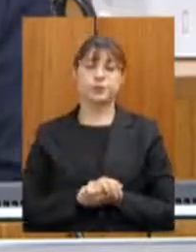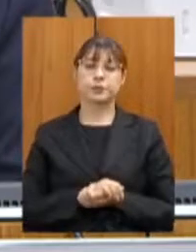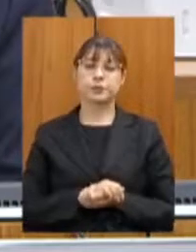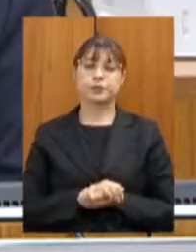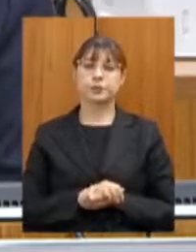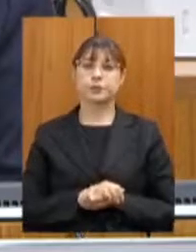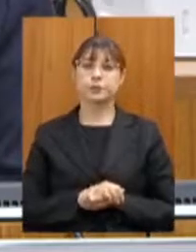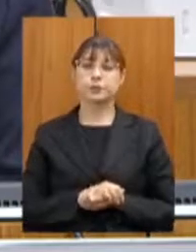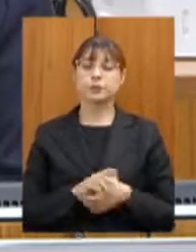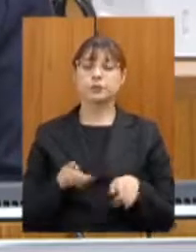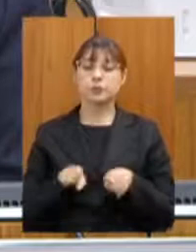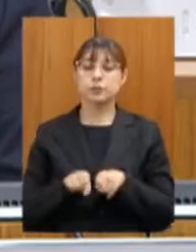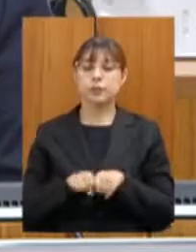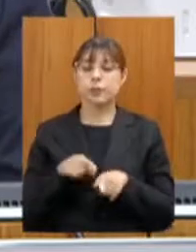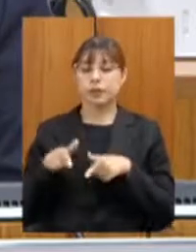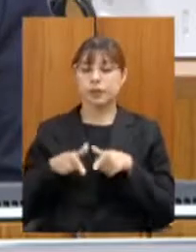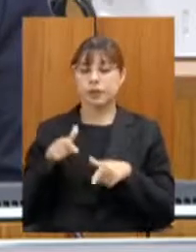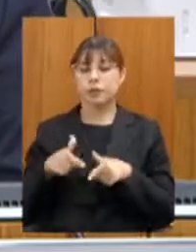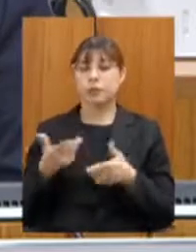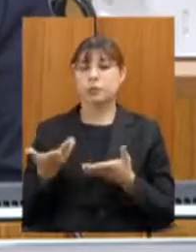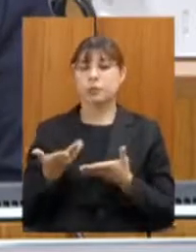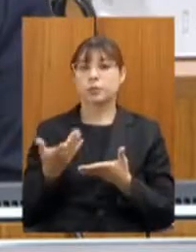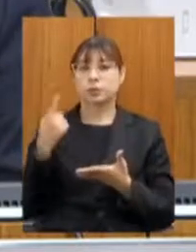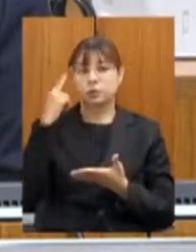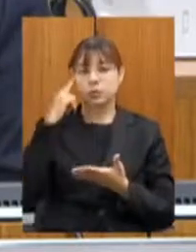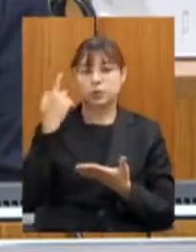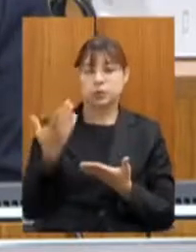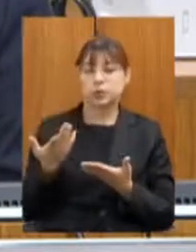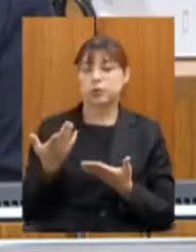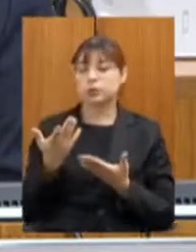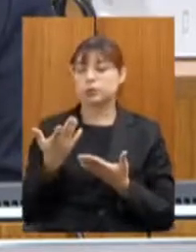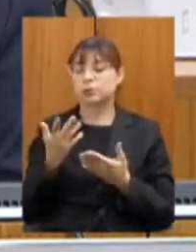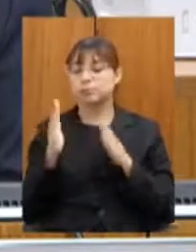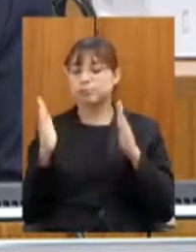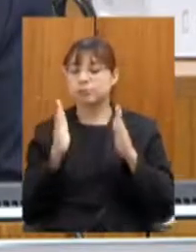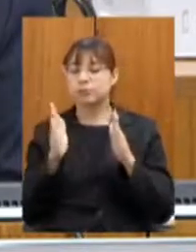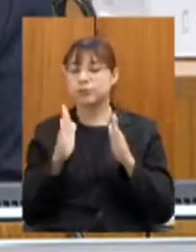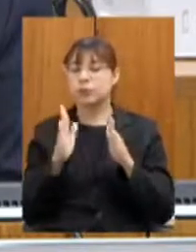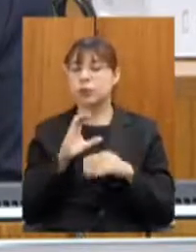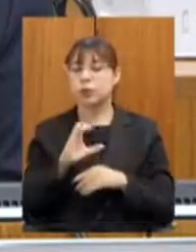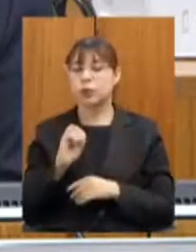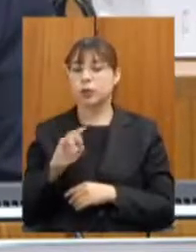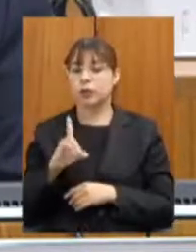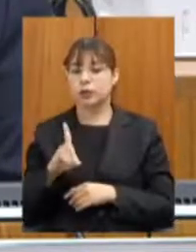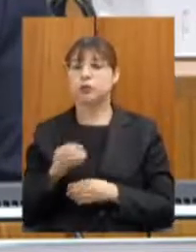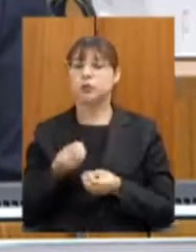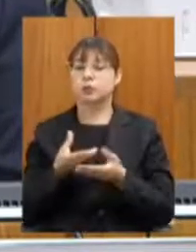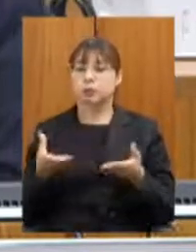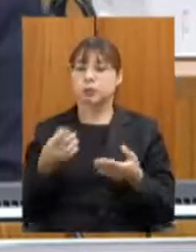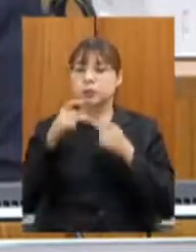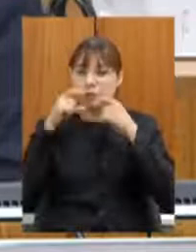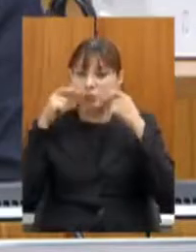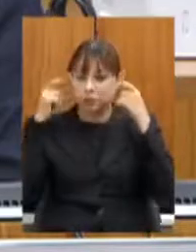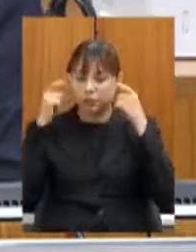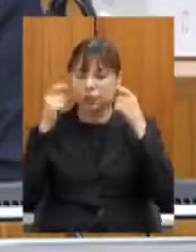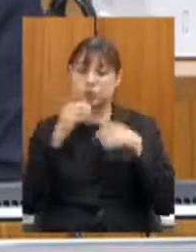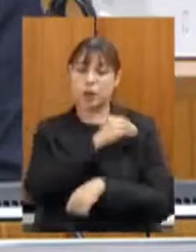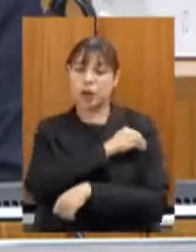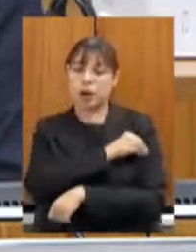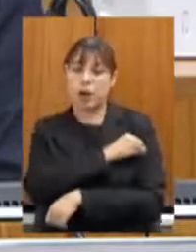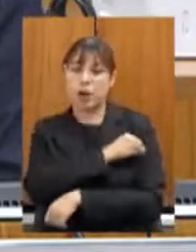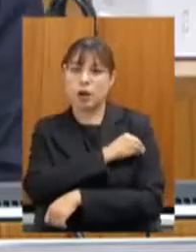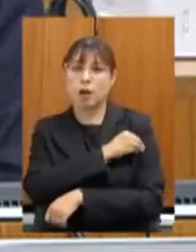Ações COVID que essas rodovias promoveram. Distribuição de máscaras EPI, distribuição de álcool em gel,